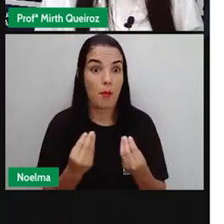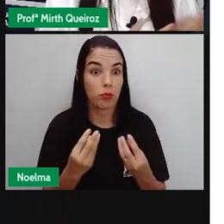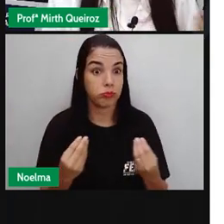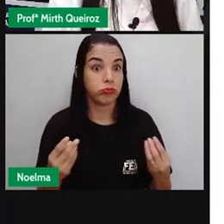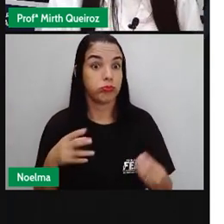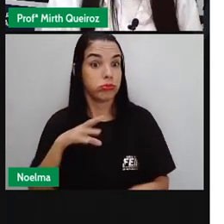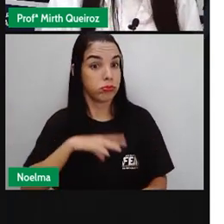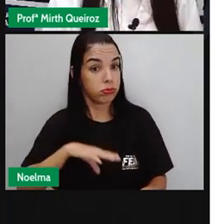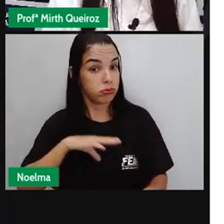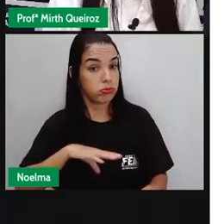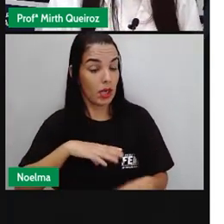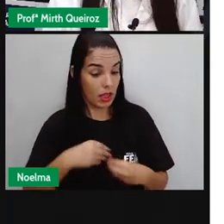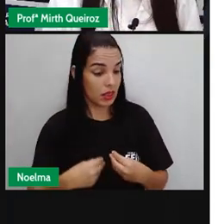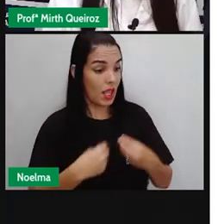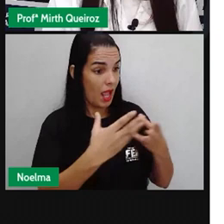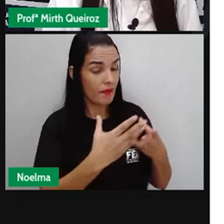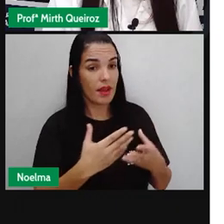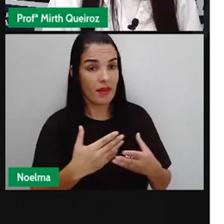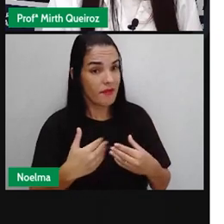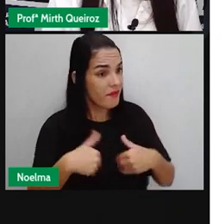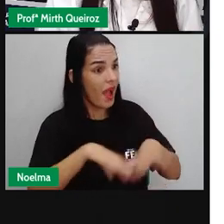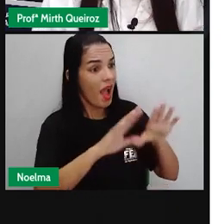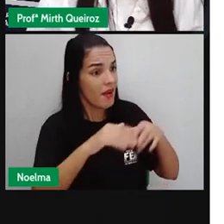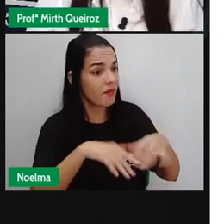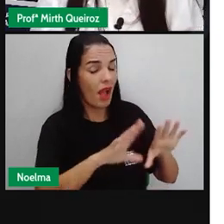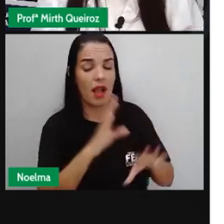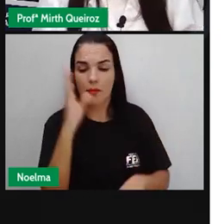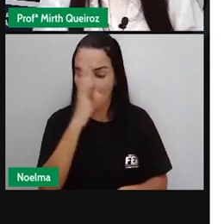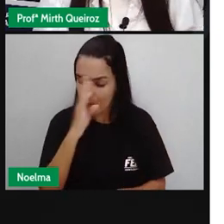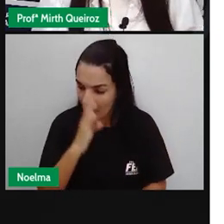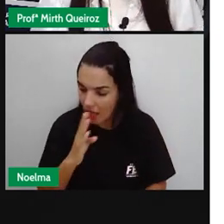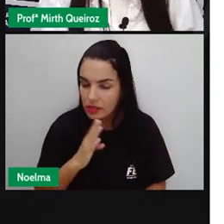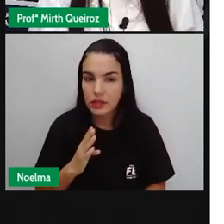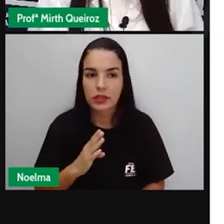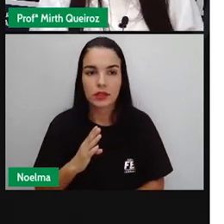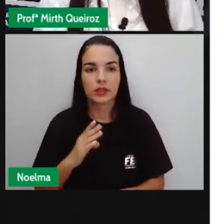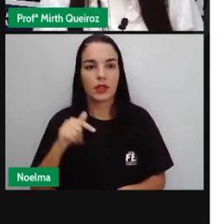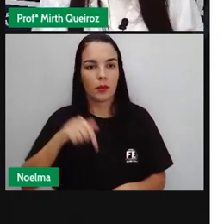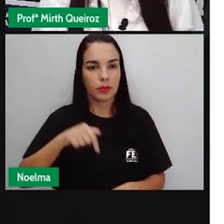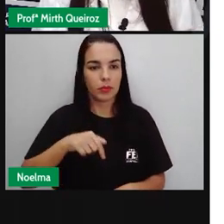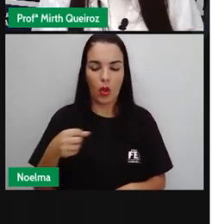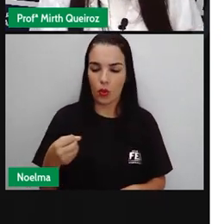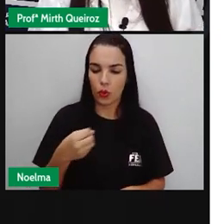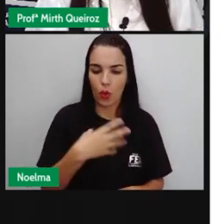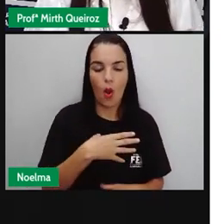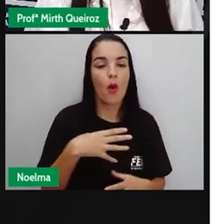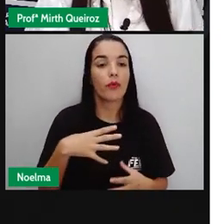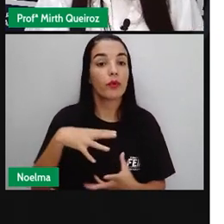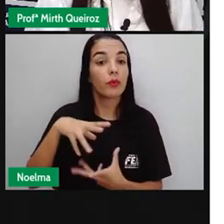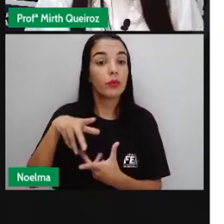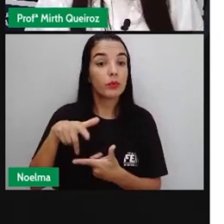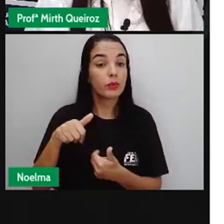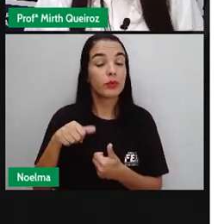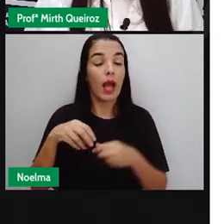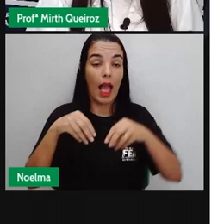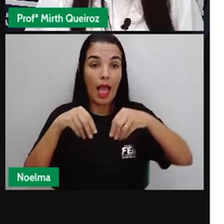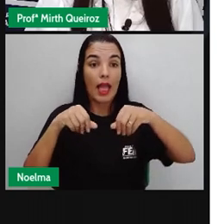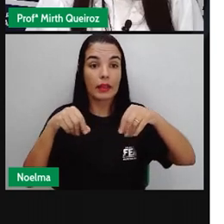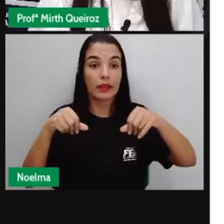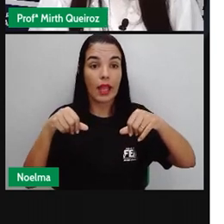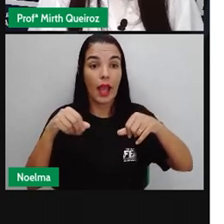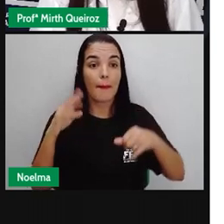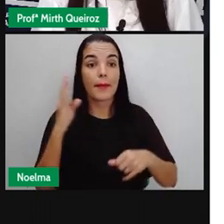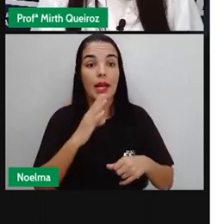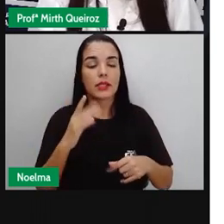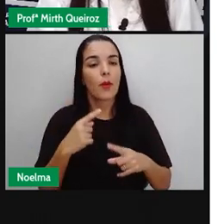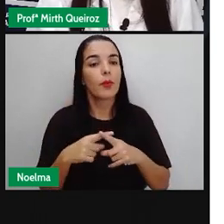do seu país de origem, que seria Portugal, e viessem aqui para esse novo mundo que era a terra Brasil. Afim de